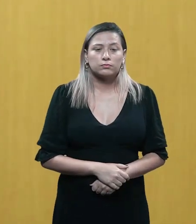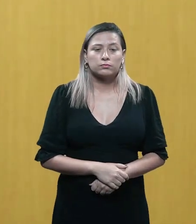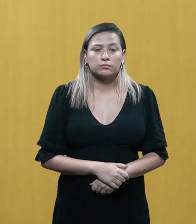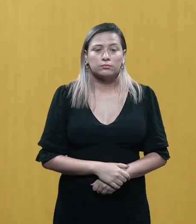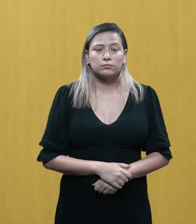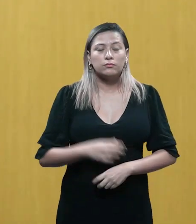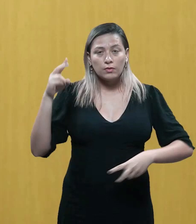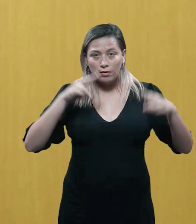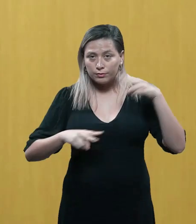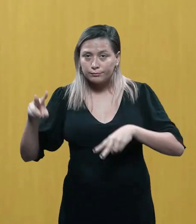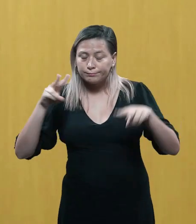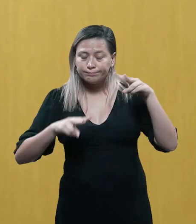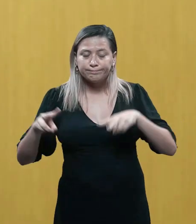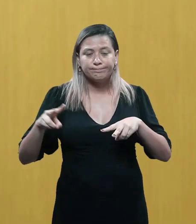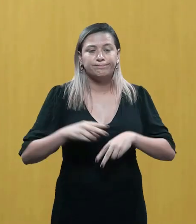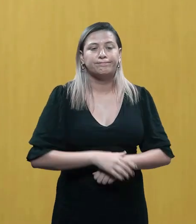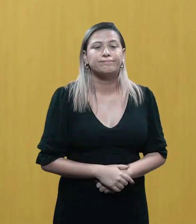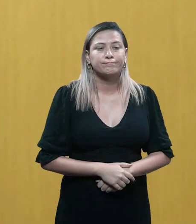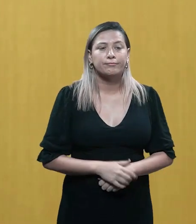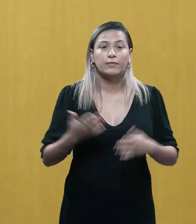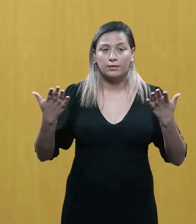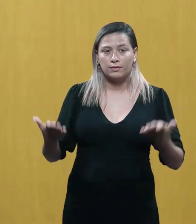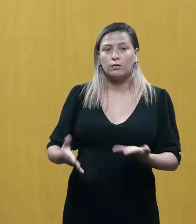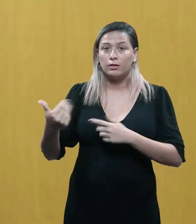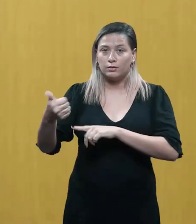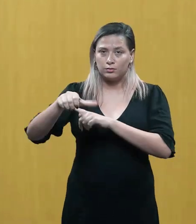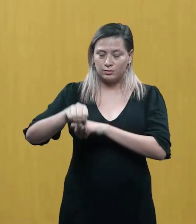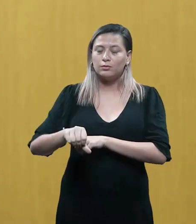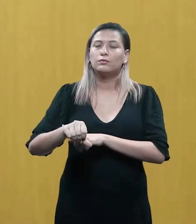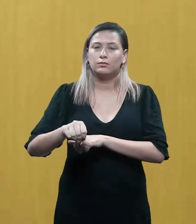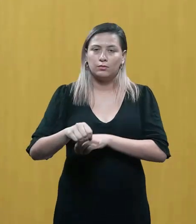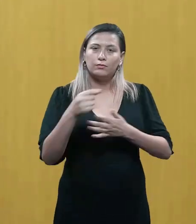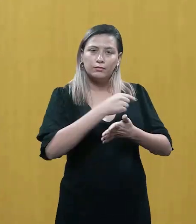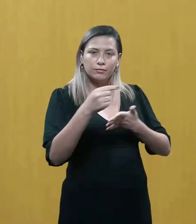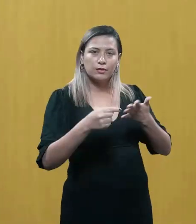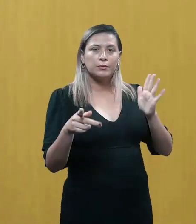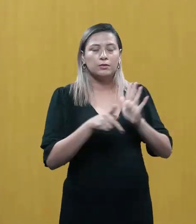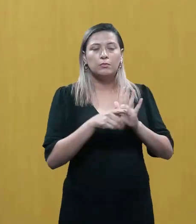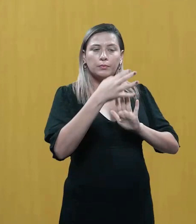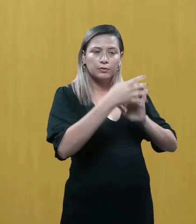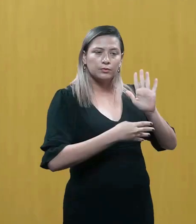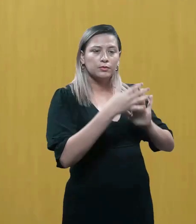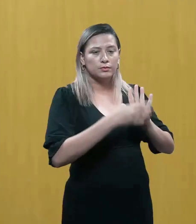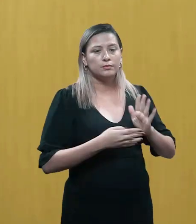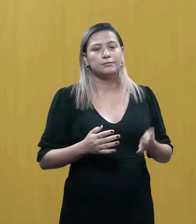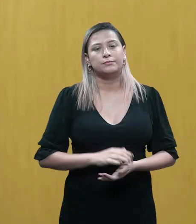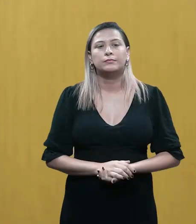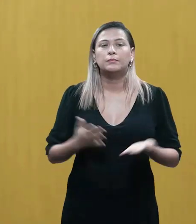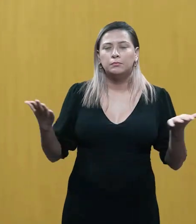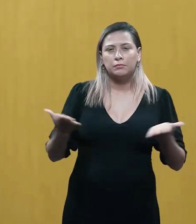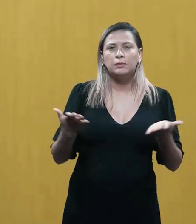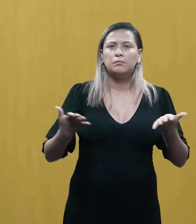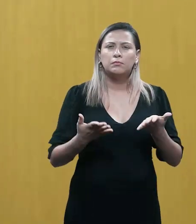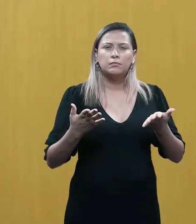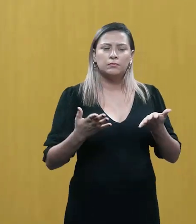a visualização. Então, vamos lá, falar sobre as 19 ferramentas do roteiro. Primeiro, eu vou citá-las e depois a gente vai falar um